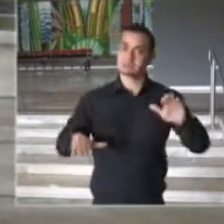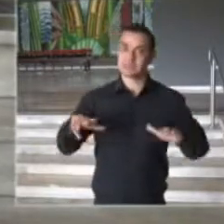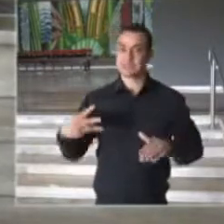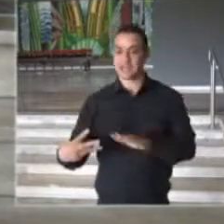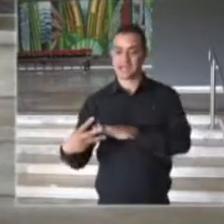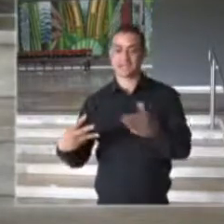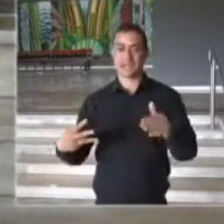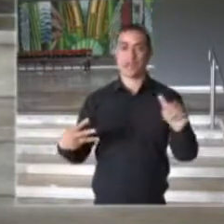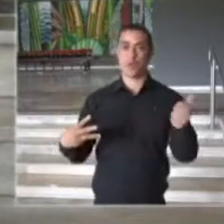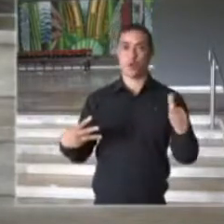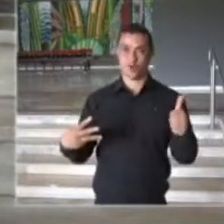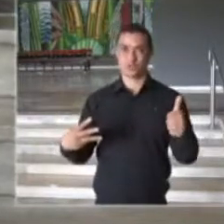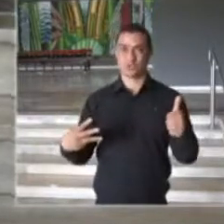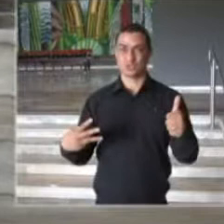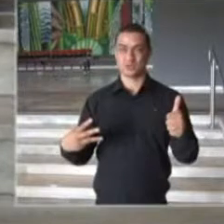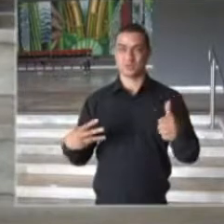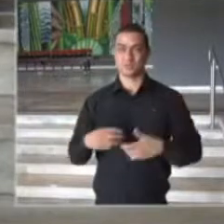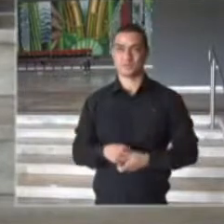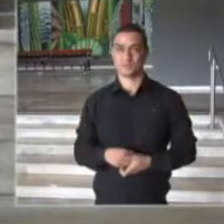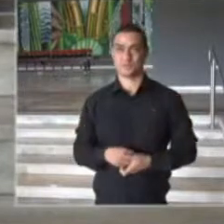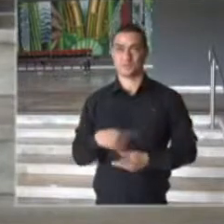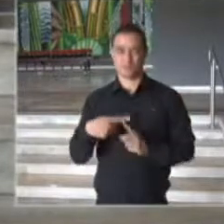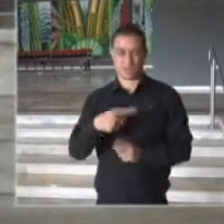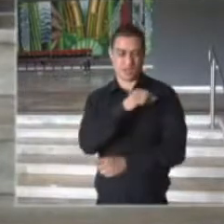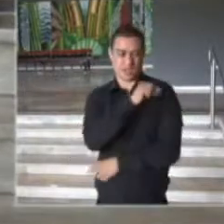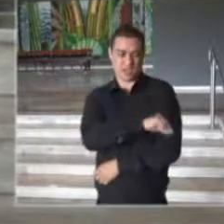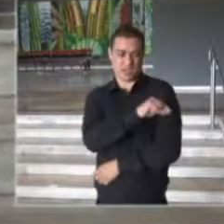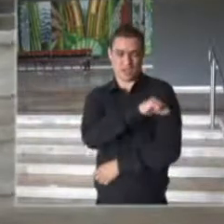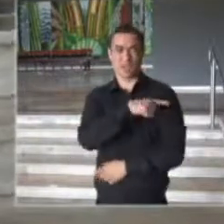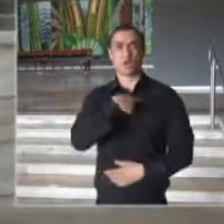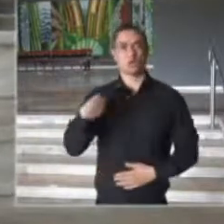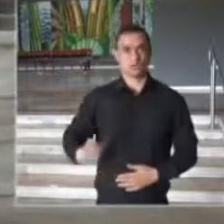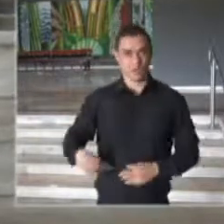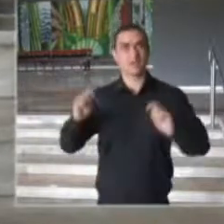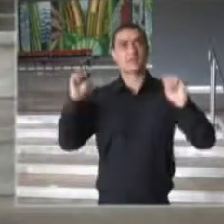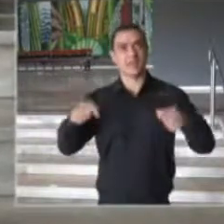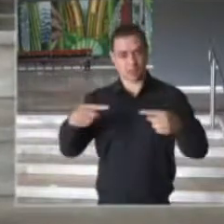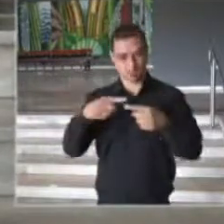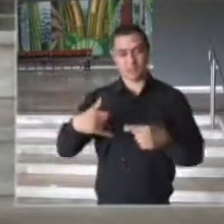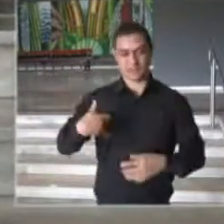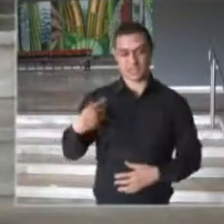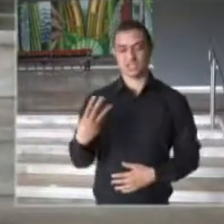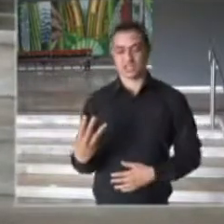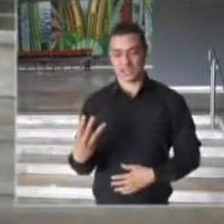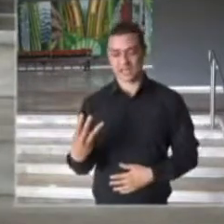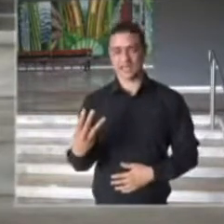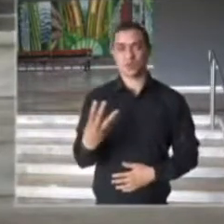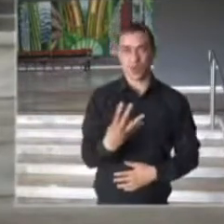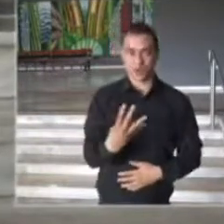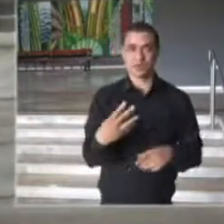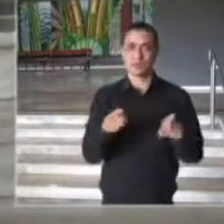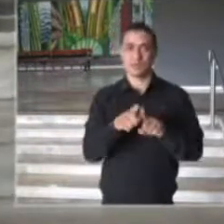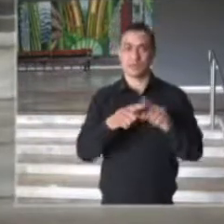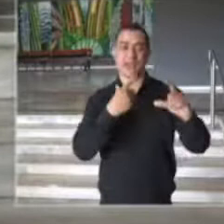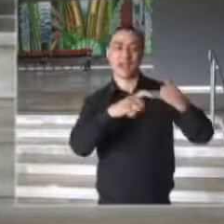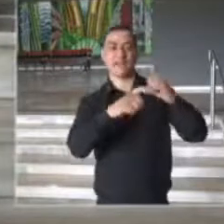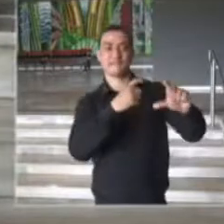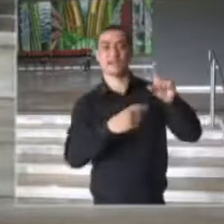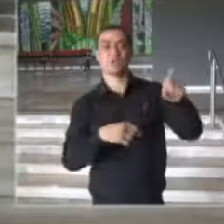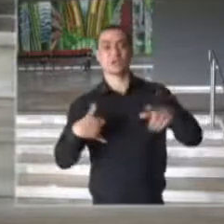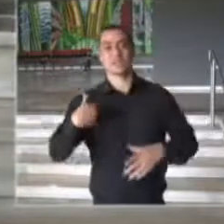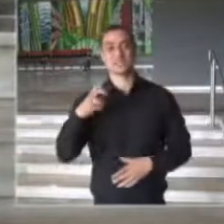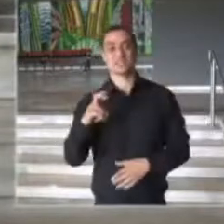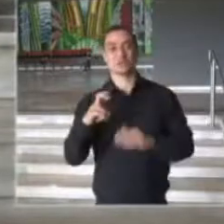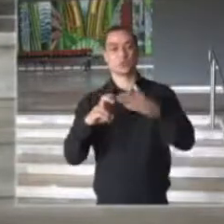anos, que a Coronavac atende a crianças de 3 e também de 4 anos, e a vacina da Pfizer de